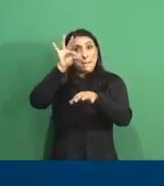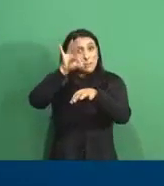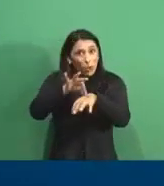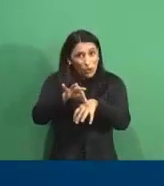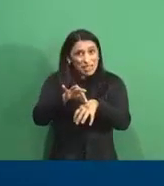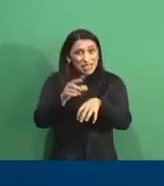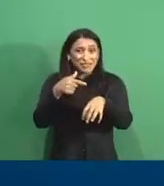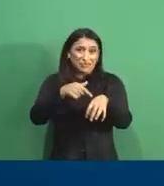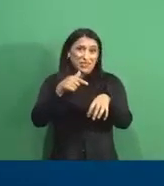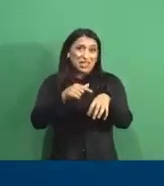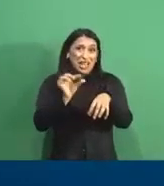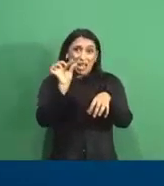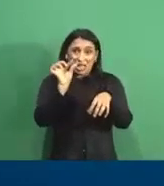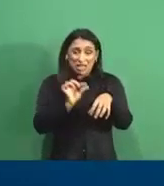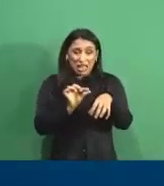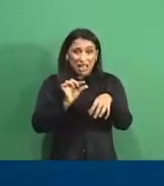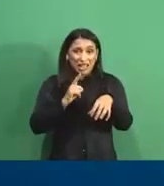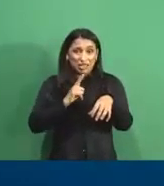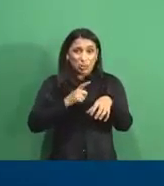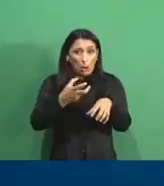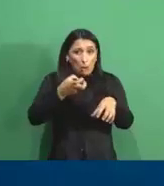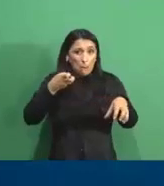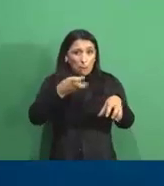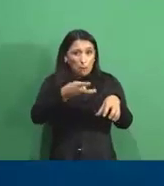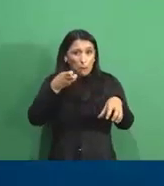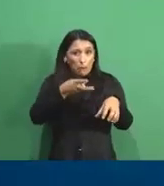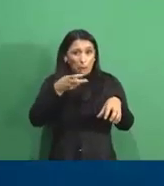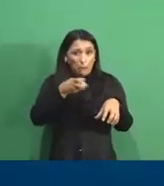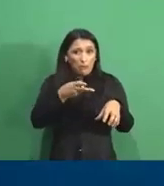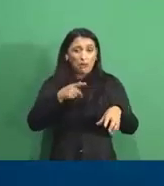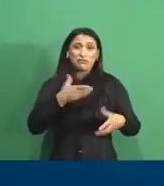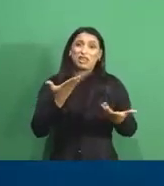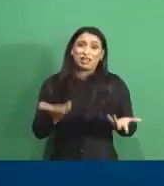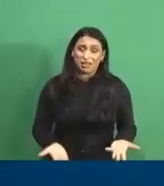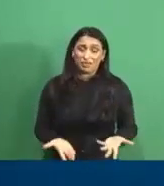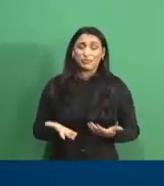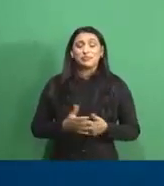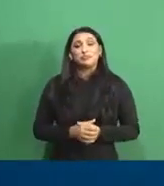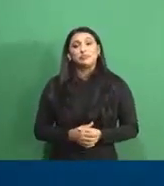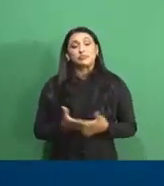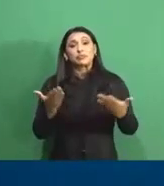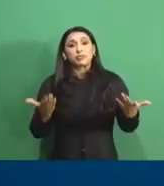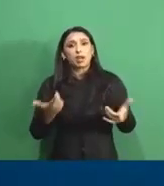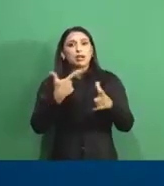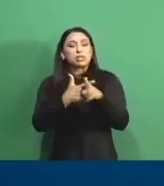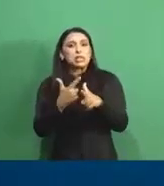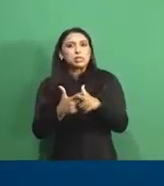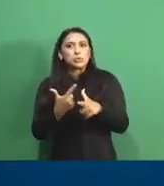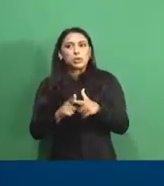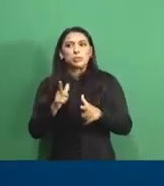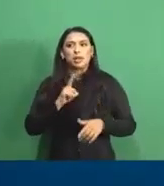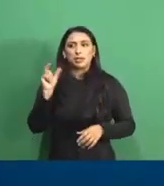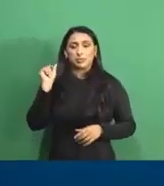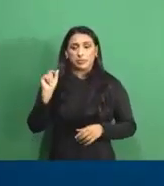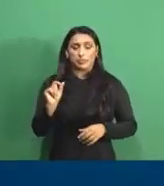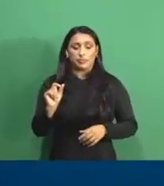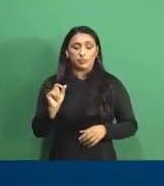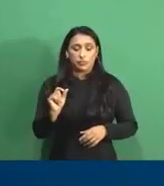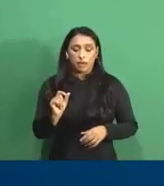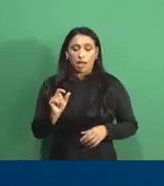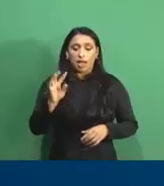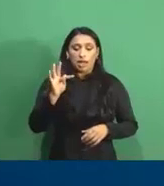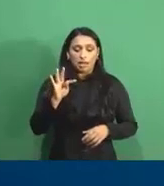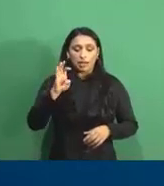e que contenham resquícios dos inseticidas aplicados. Para tais problemas, a TechTrap é a